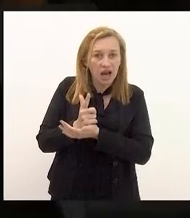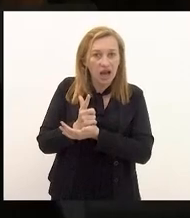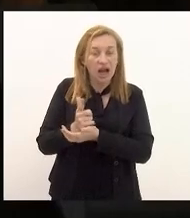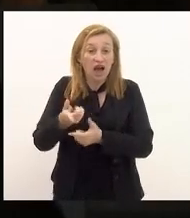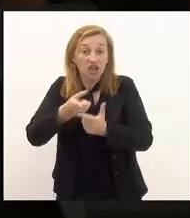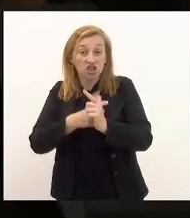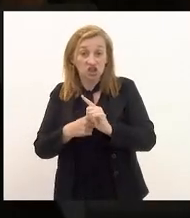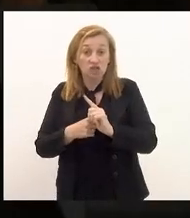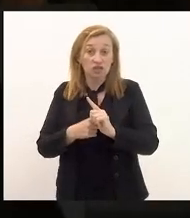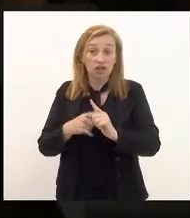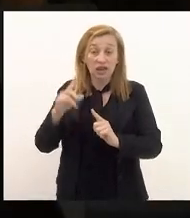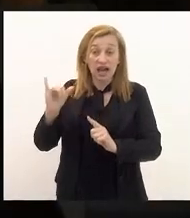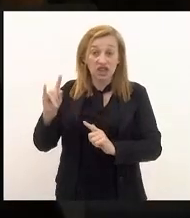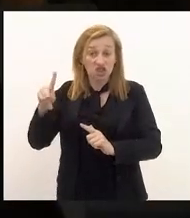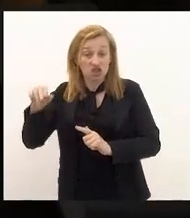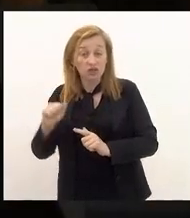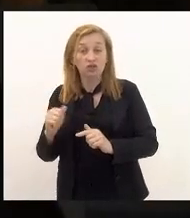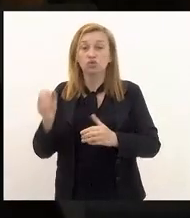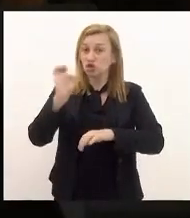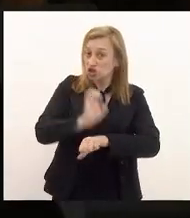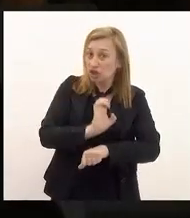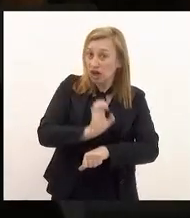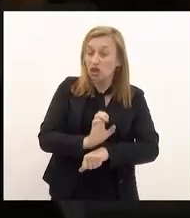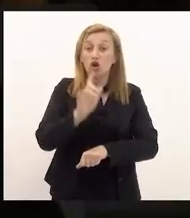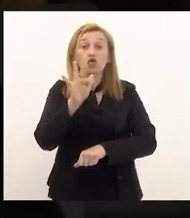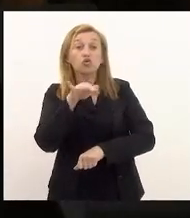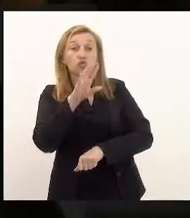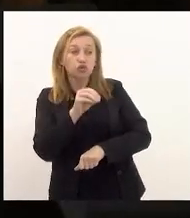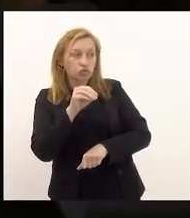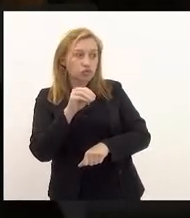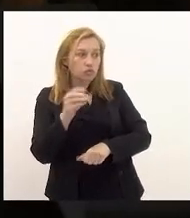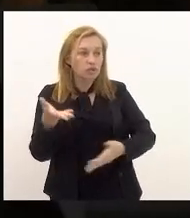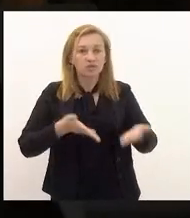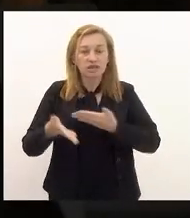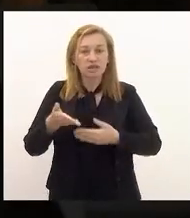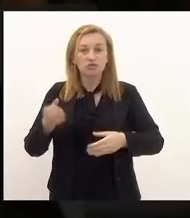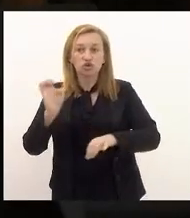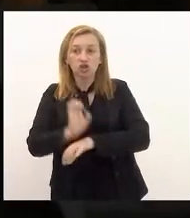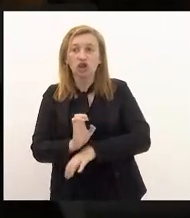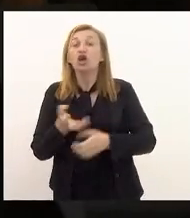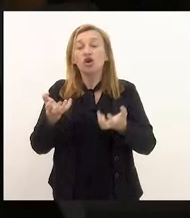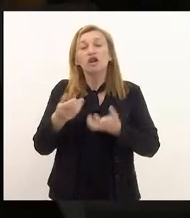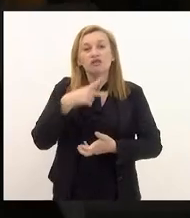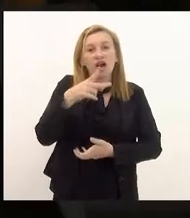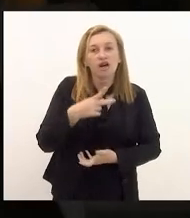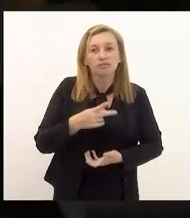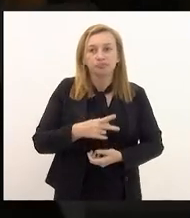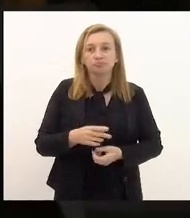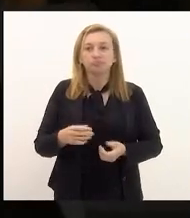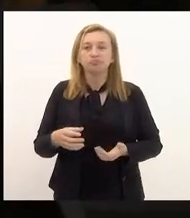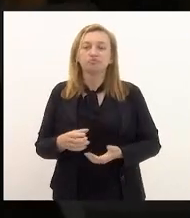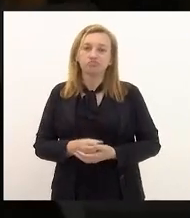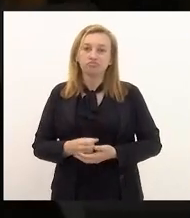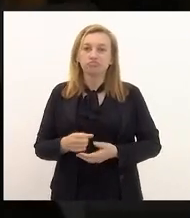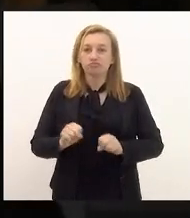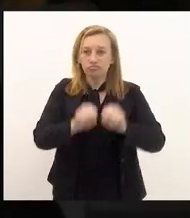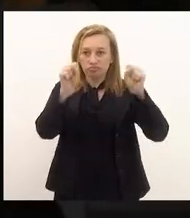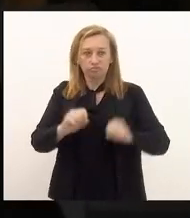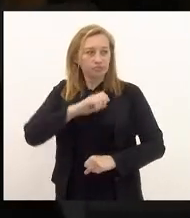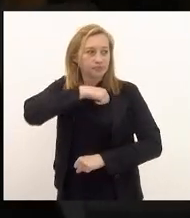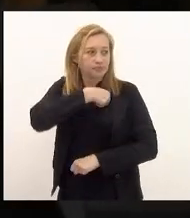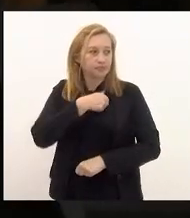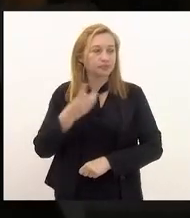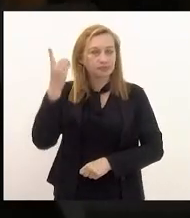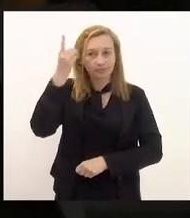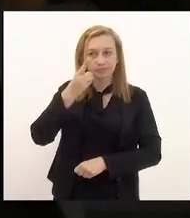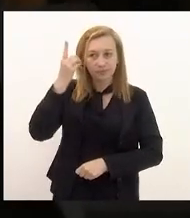dívida ativa do Estado como o passivo do fundo de participação dos Estados que eu só estou querendo dizer o seguinte regime de recuperação fiscal deputado Carlos